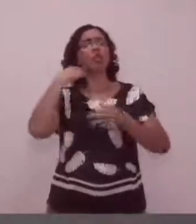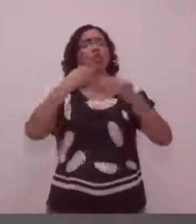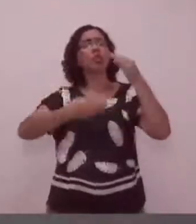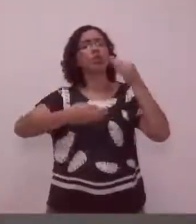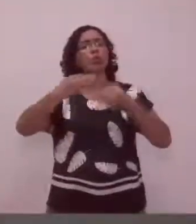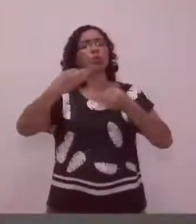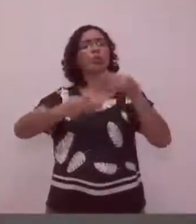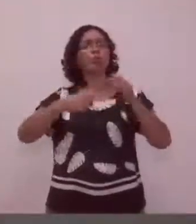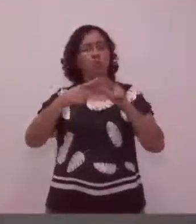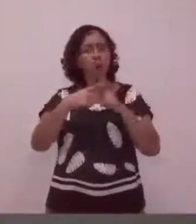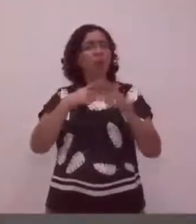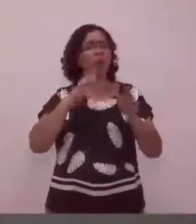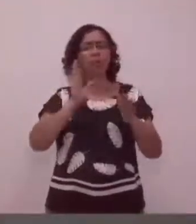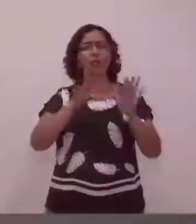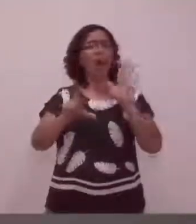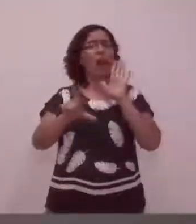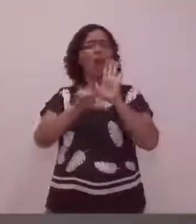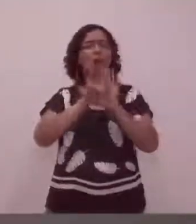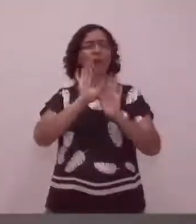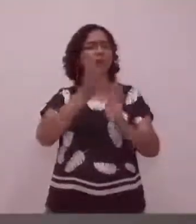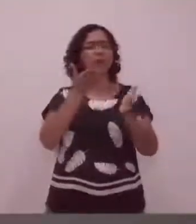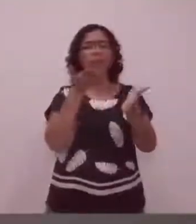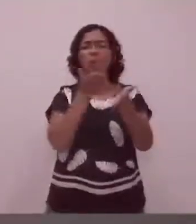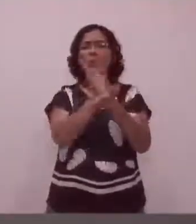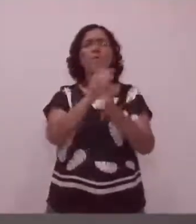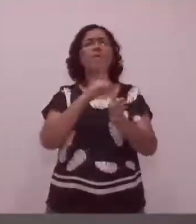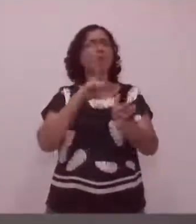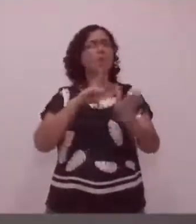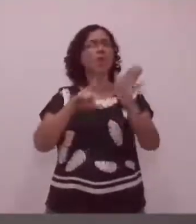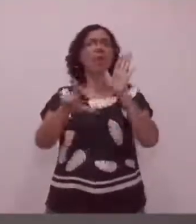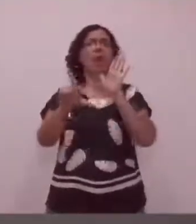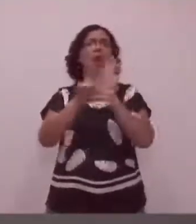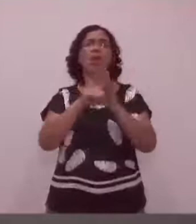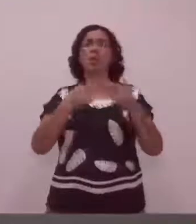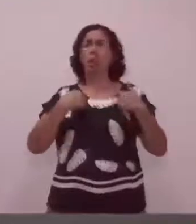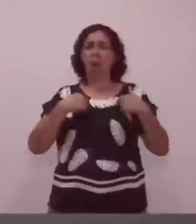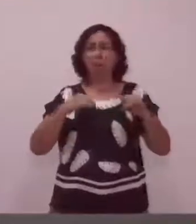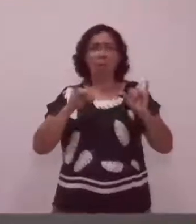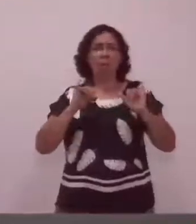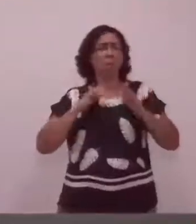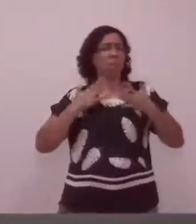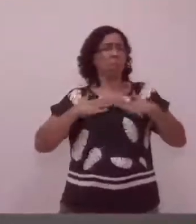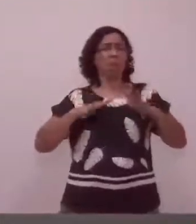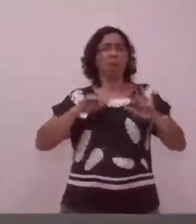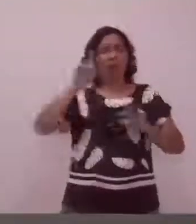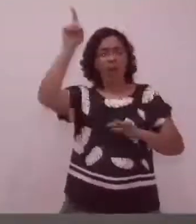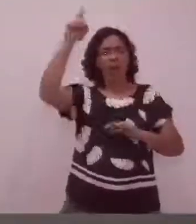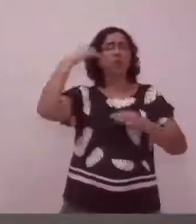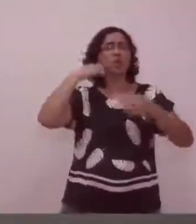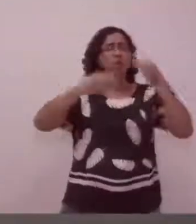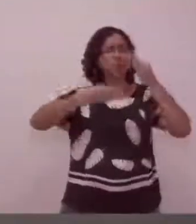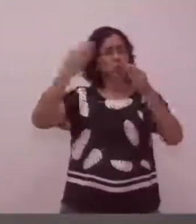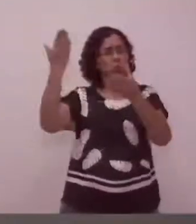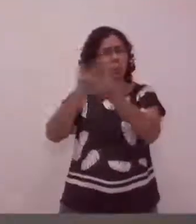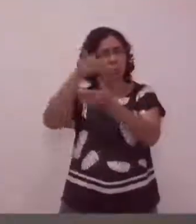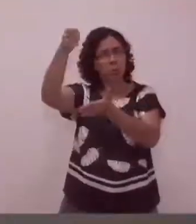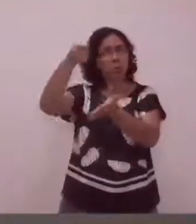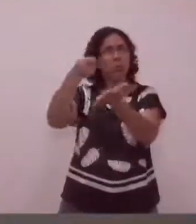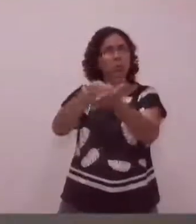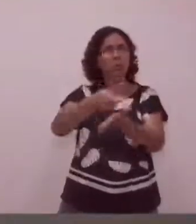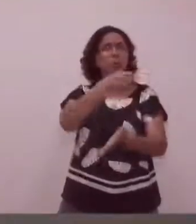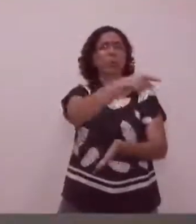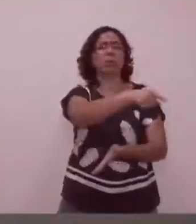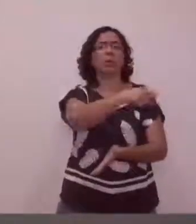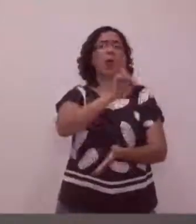Porque já é lei, já foi aprovada há um bom tempo. Então não vamos passar a expressão, desculpa, o pinico para secretário ou para prefeito,